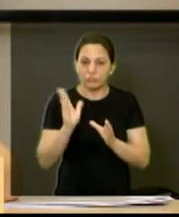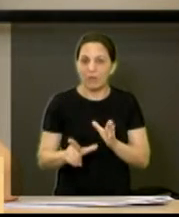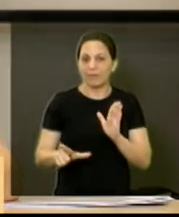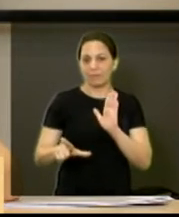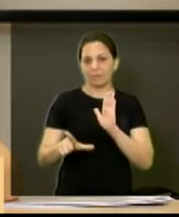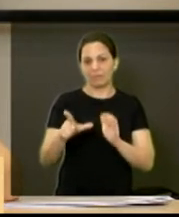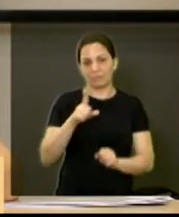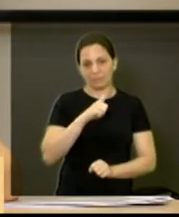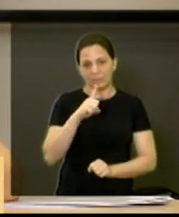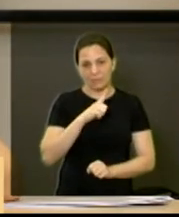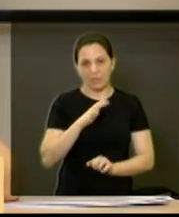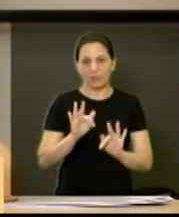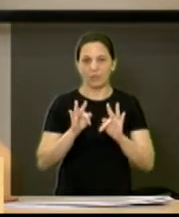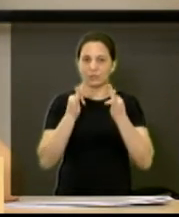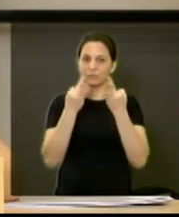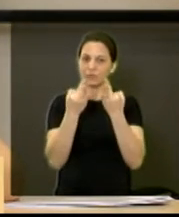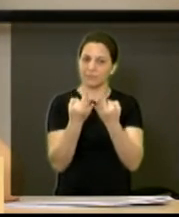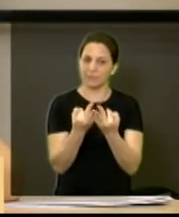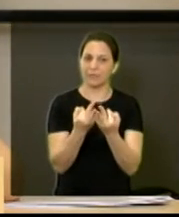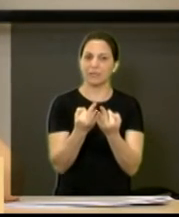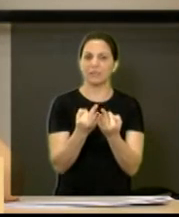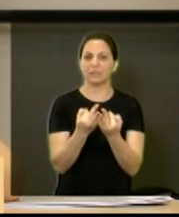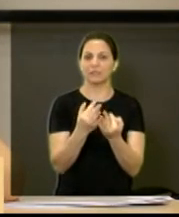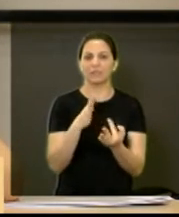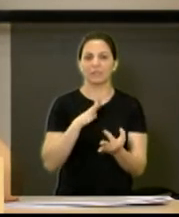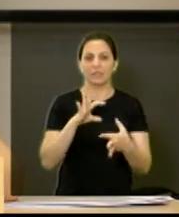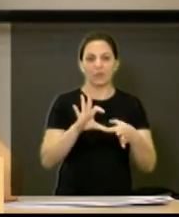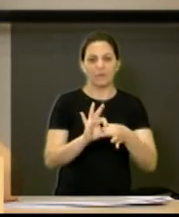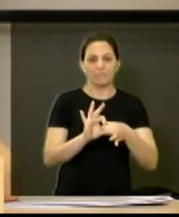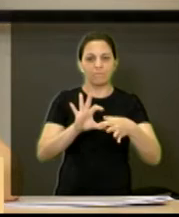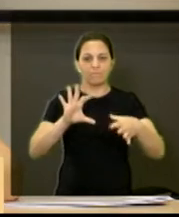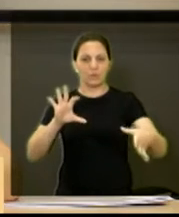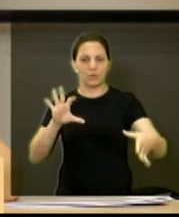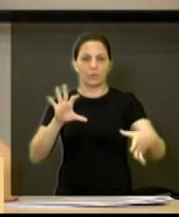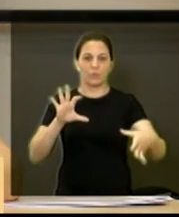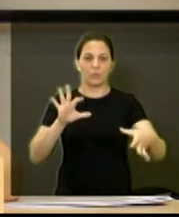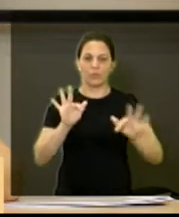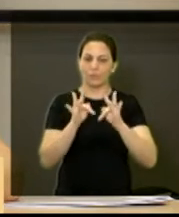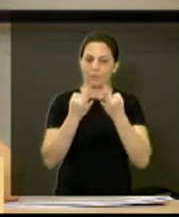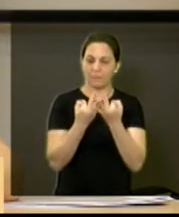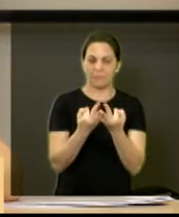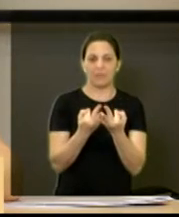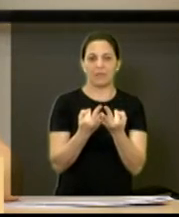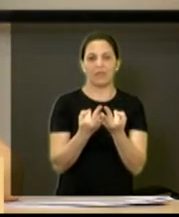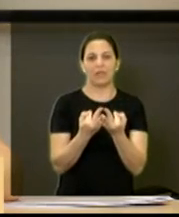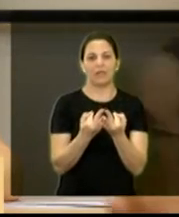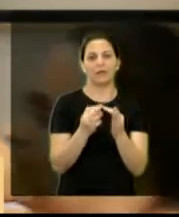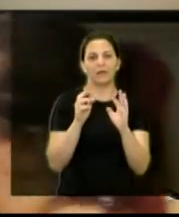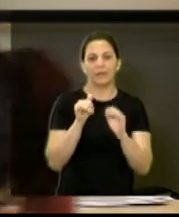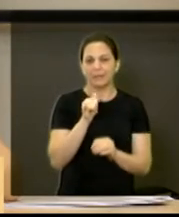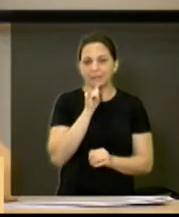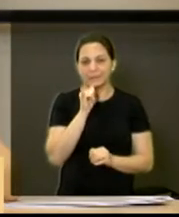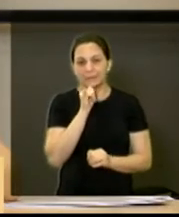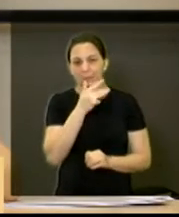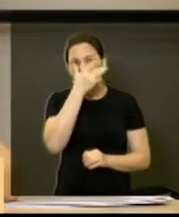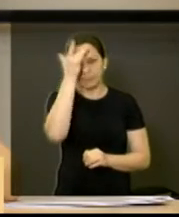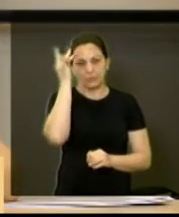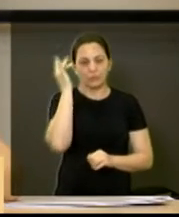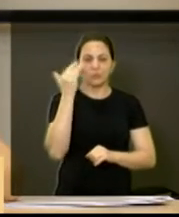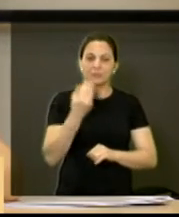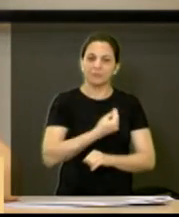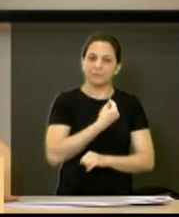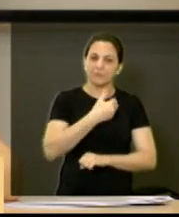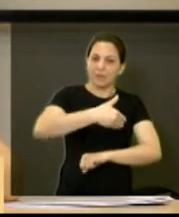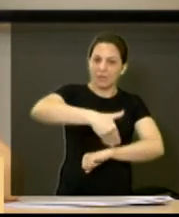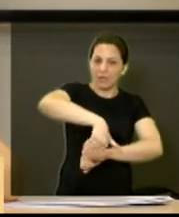quando as famílias já estão com vínculos rompidos, que é o caso das pessoas em situação de rua,